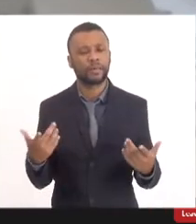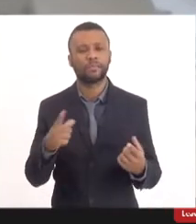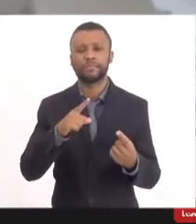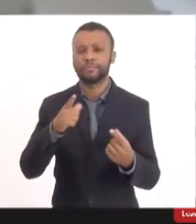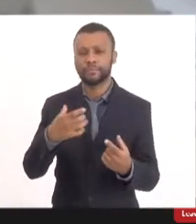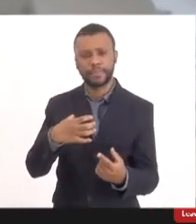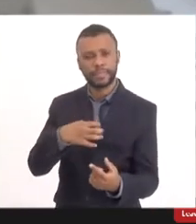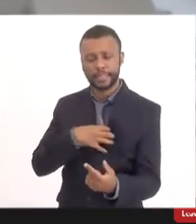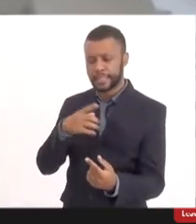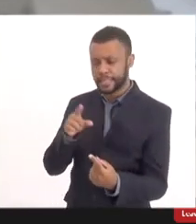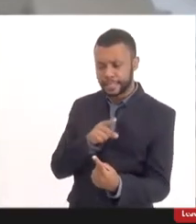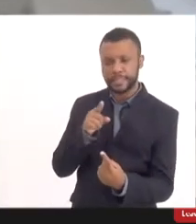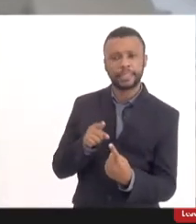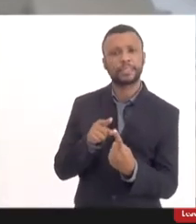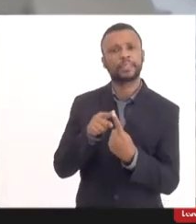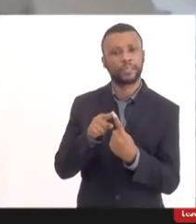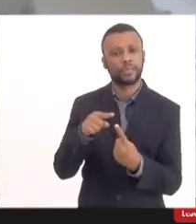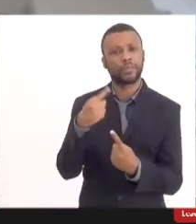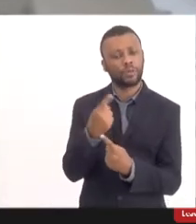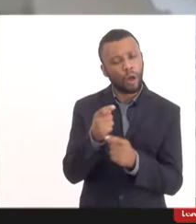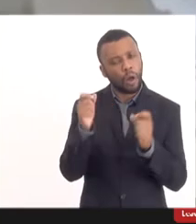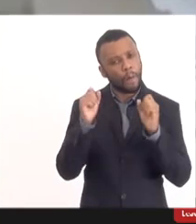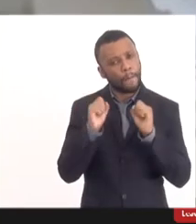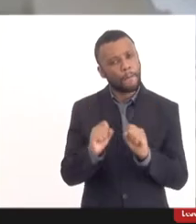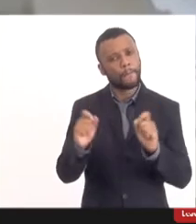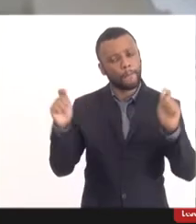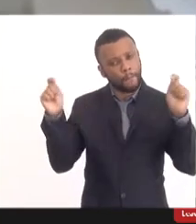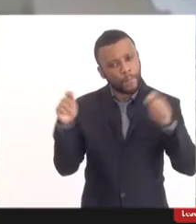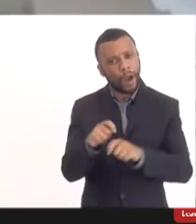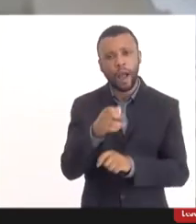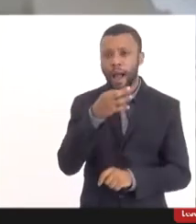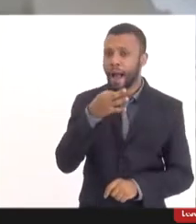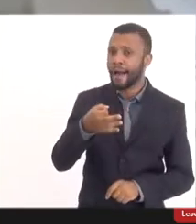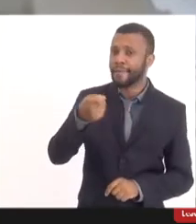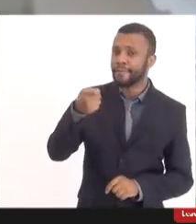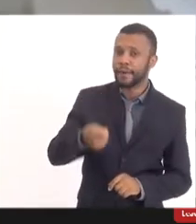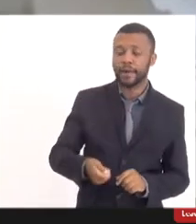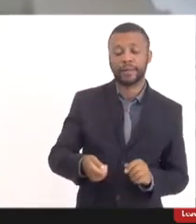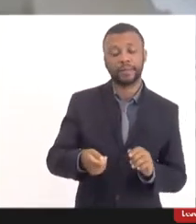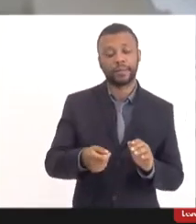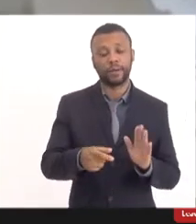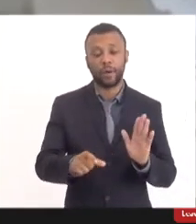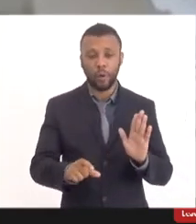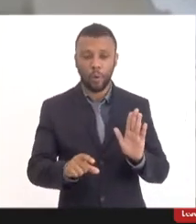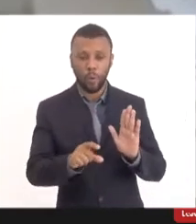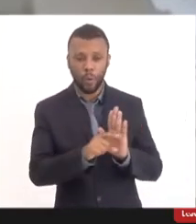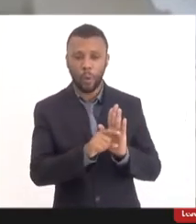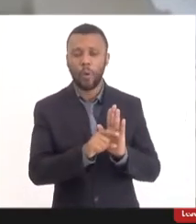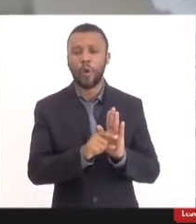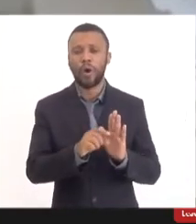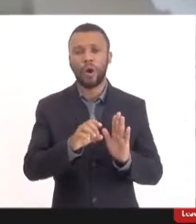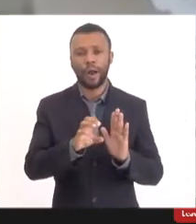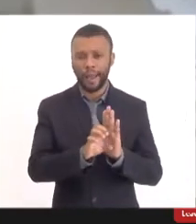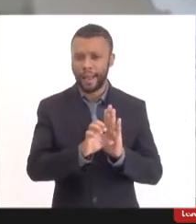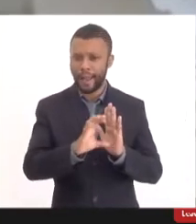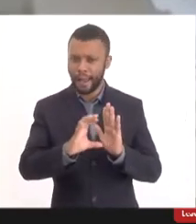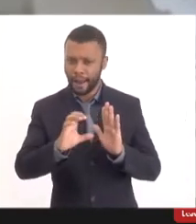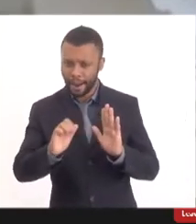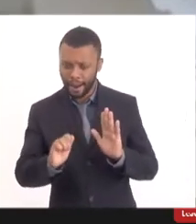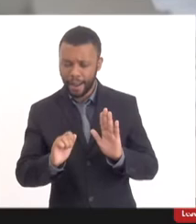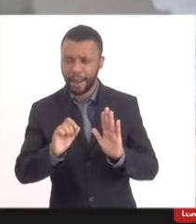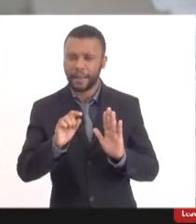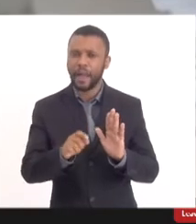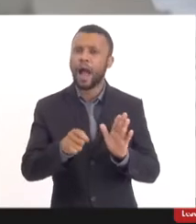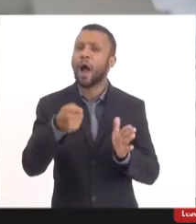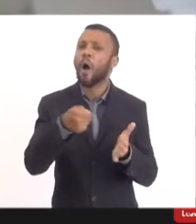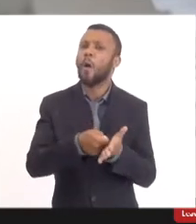nós podemos afirmar que o artigo 14, parágrafo 1º do ECA, que obriga a